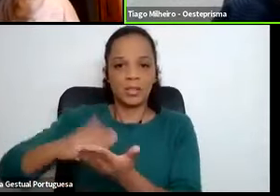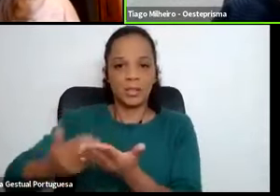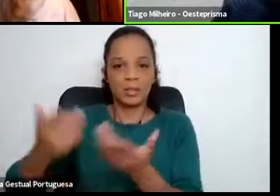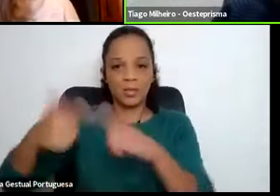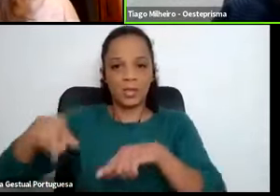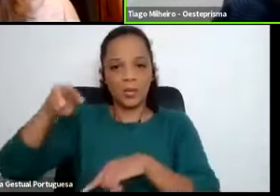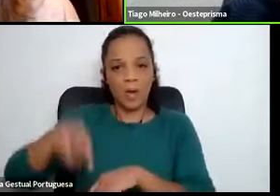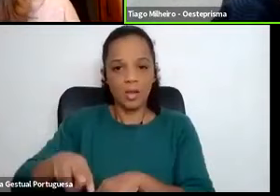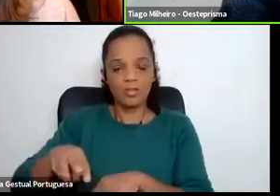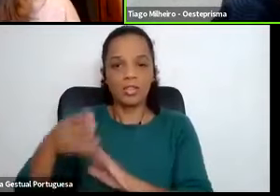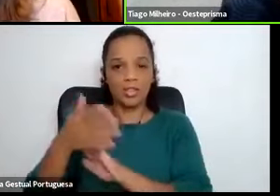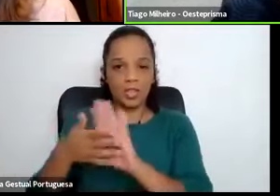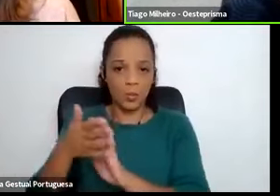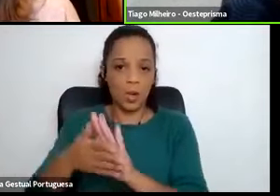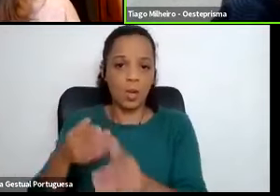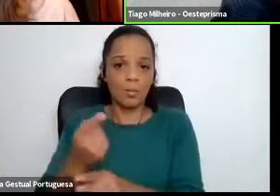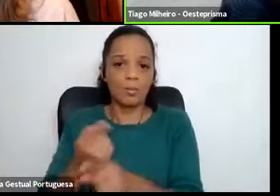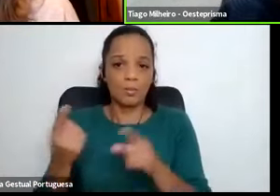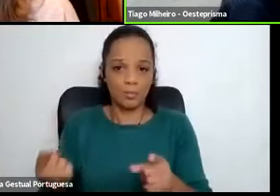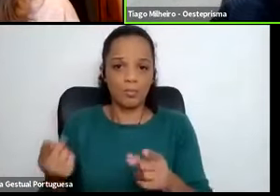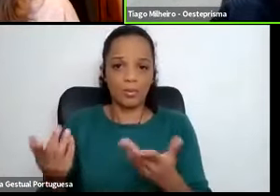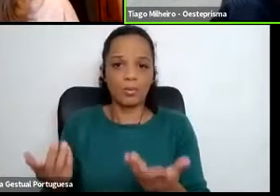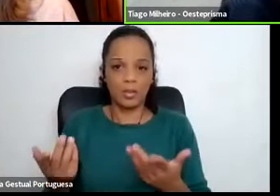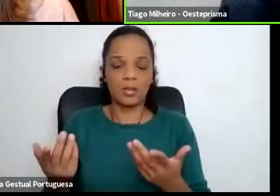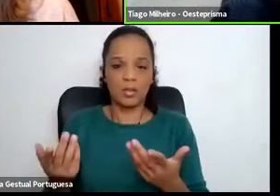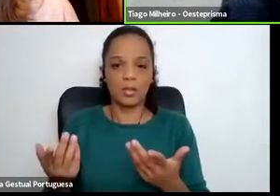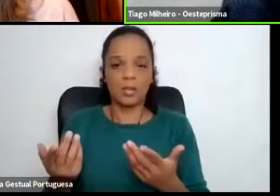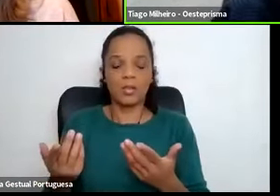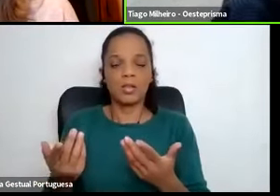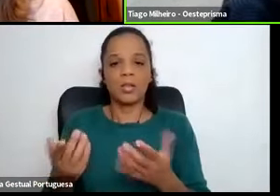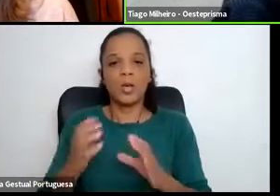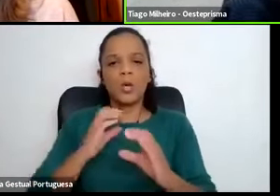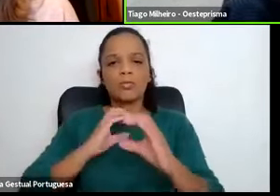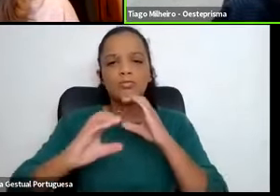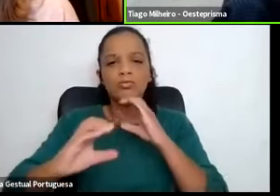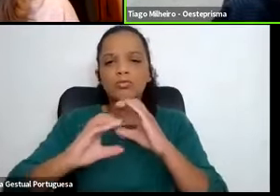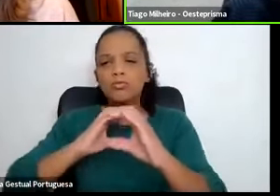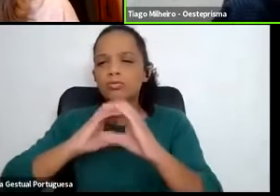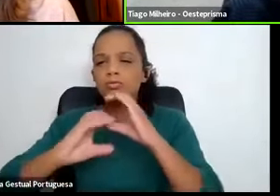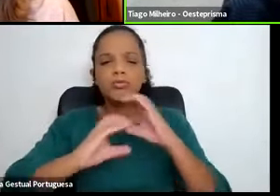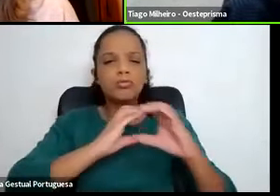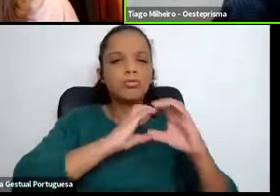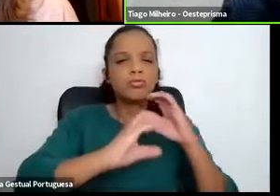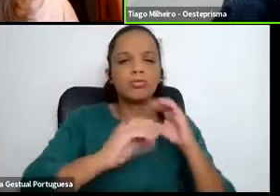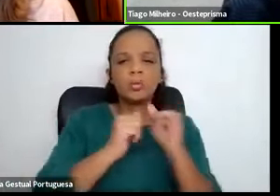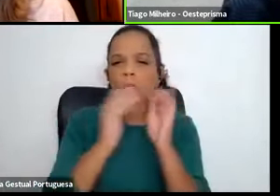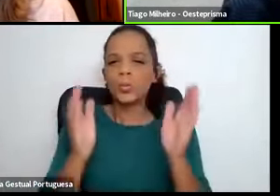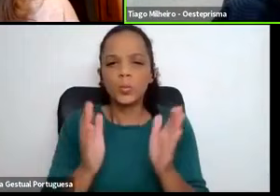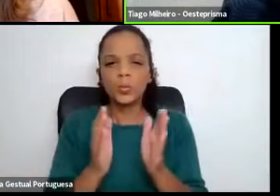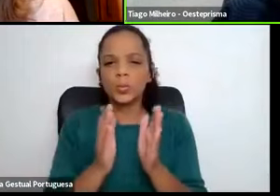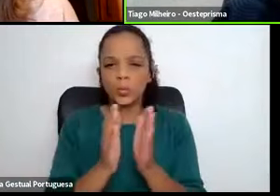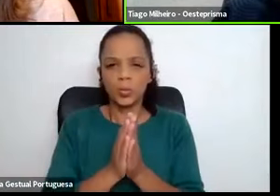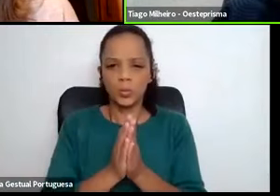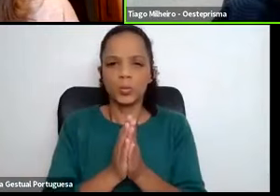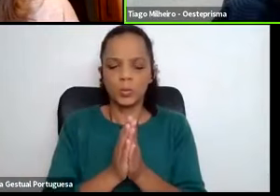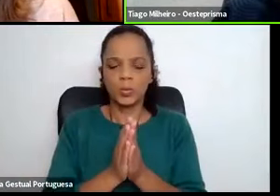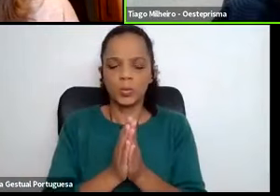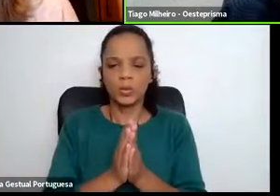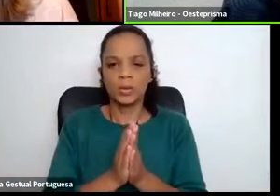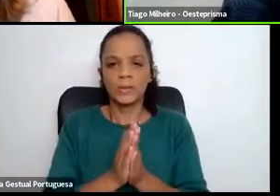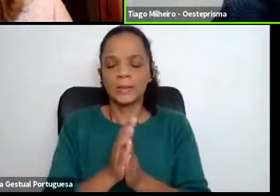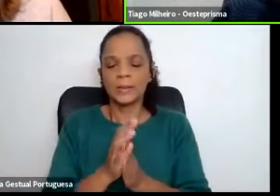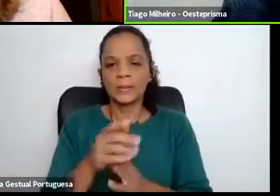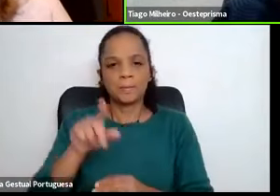gestual para que toda a comunicação e toda a parte,